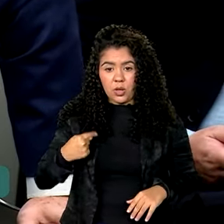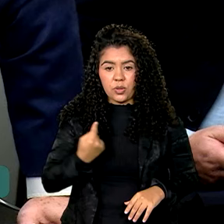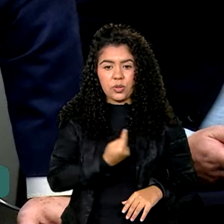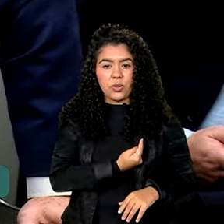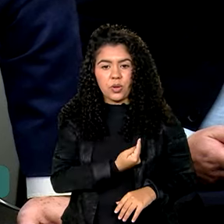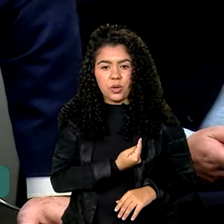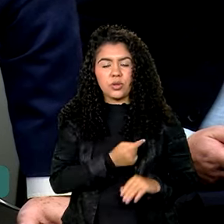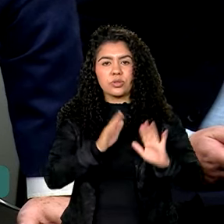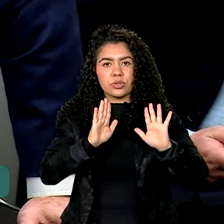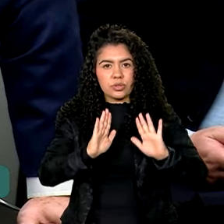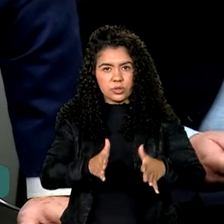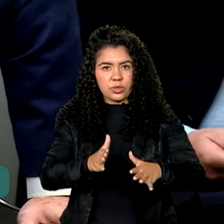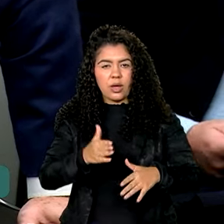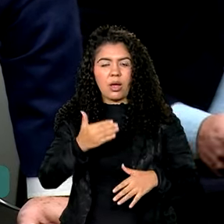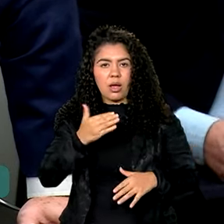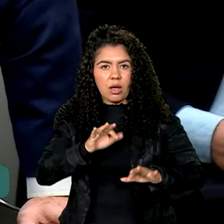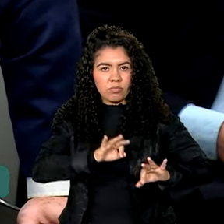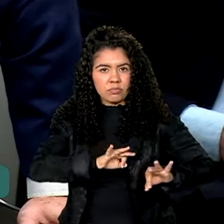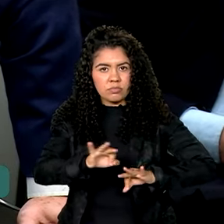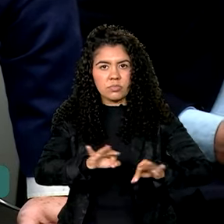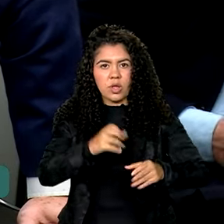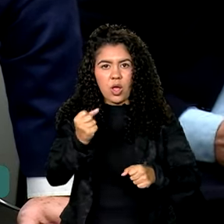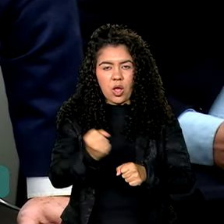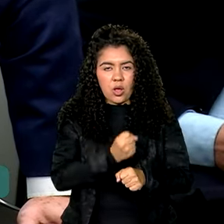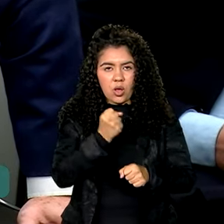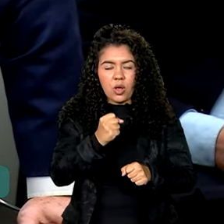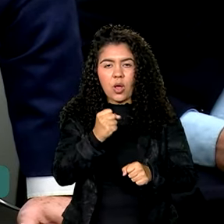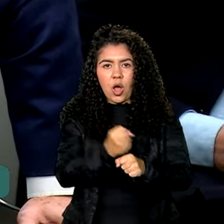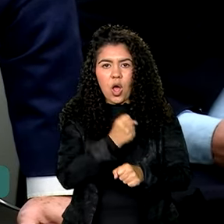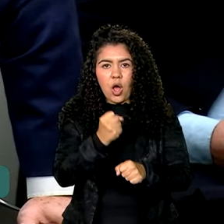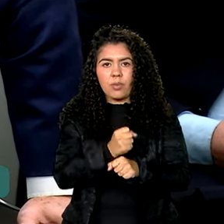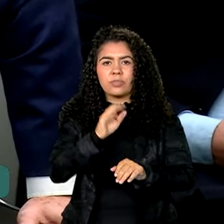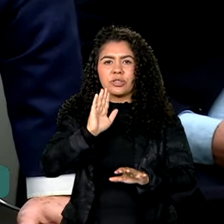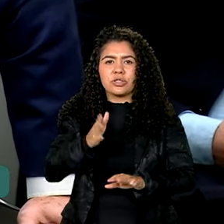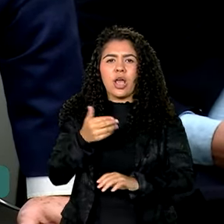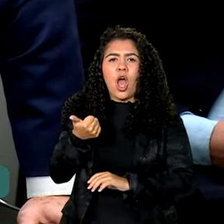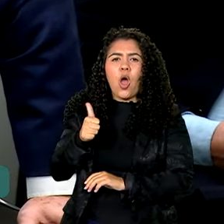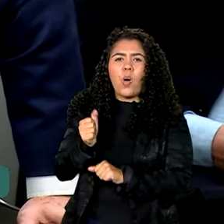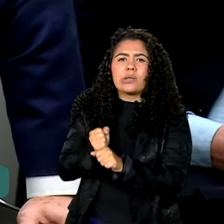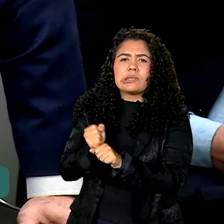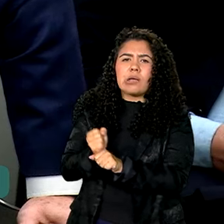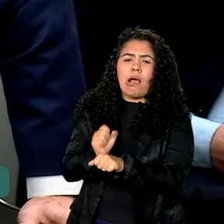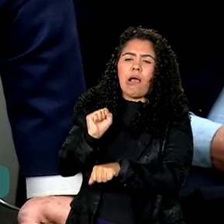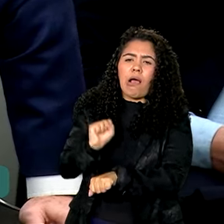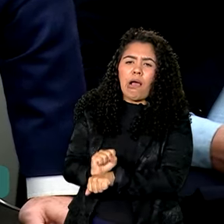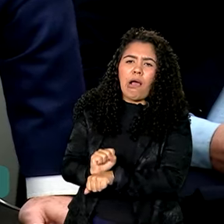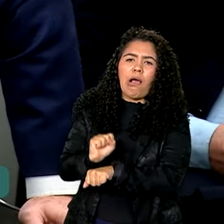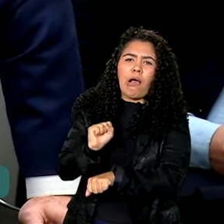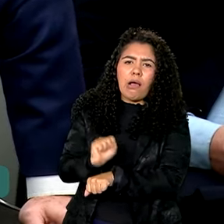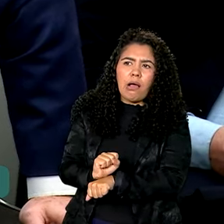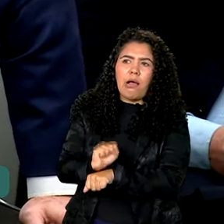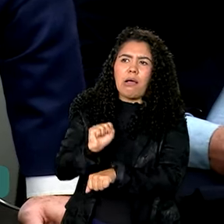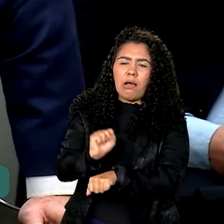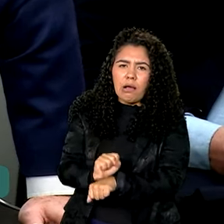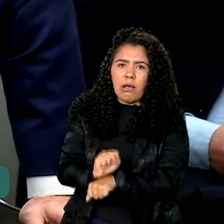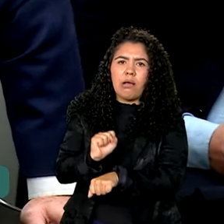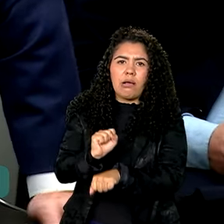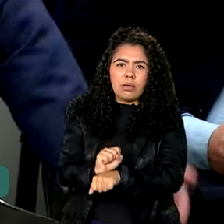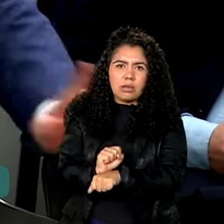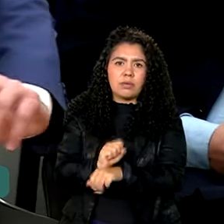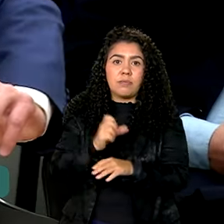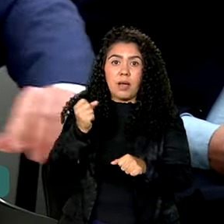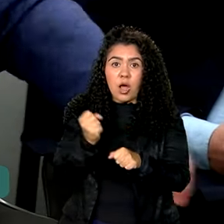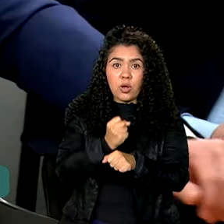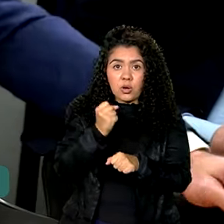essa ordem de serviço que se arrastava há 11 anos, desde 2011 estava para se licenciar essa obra de Manaus